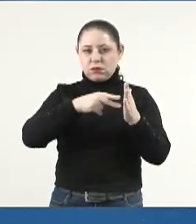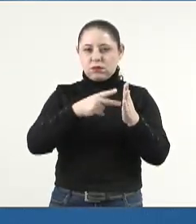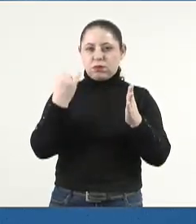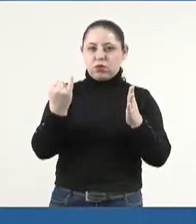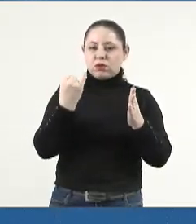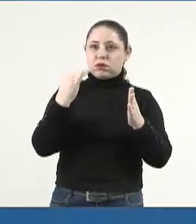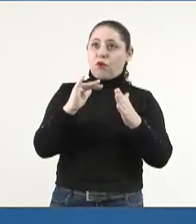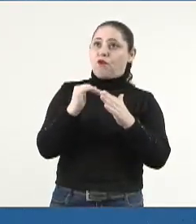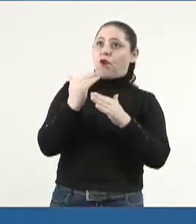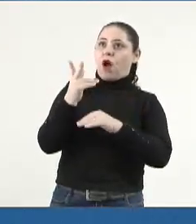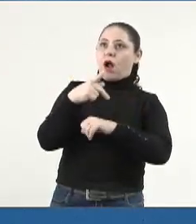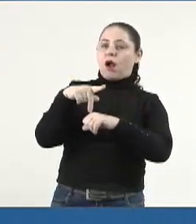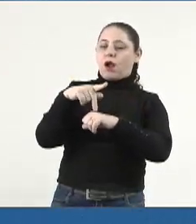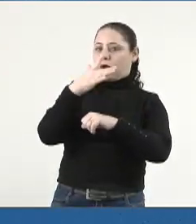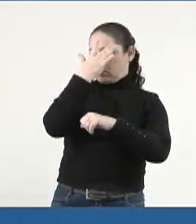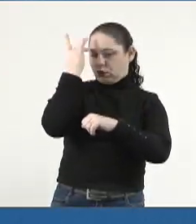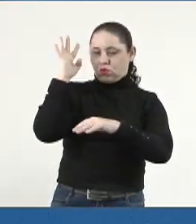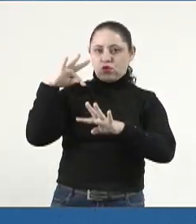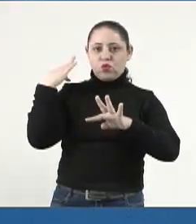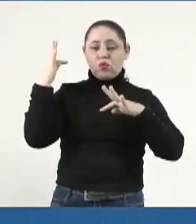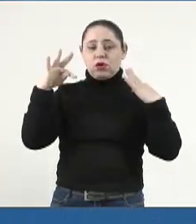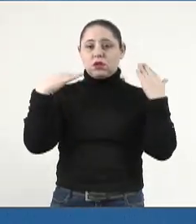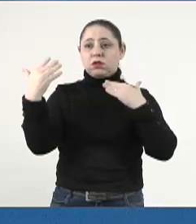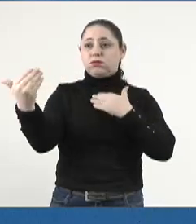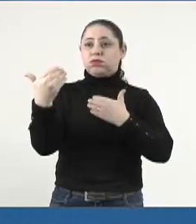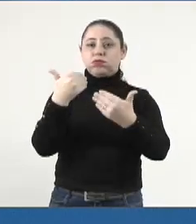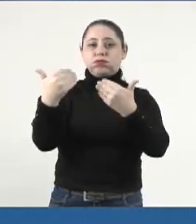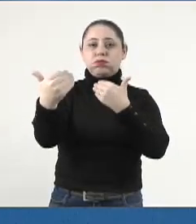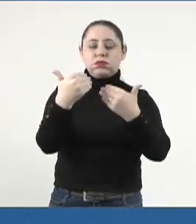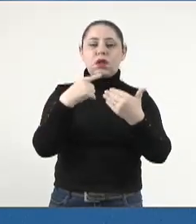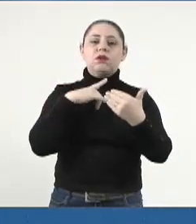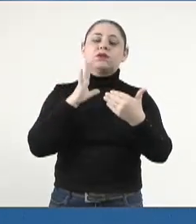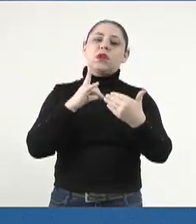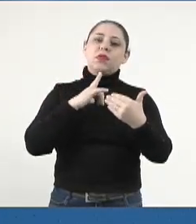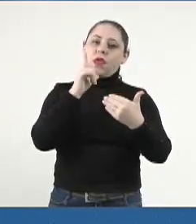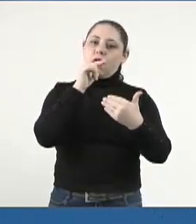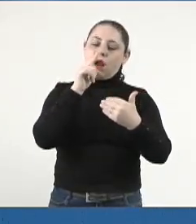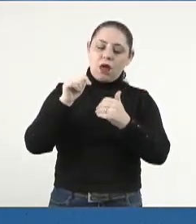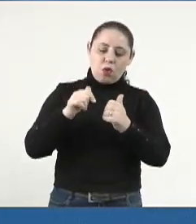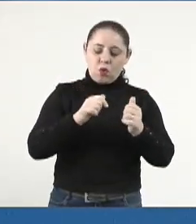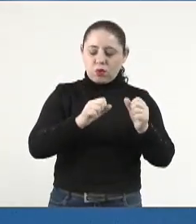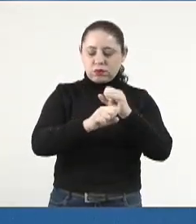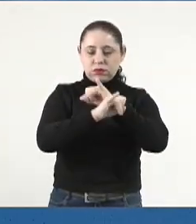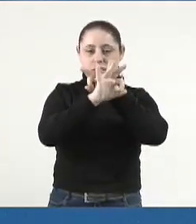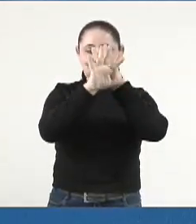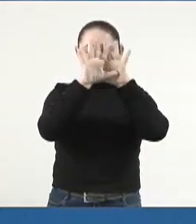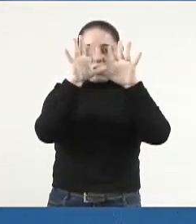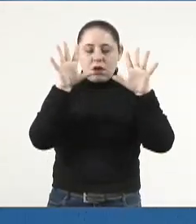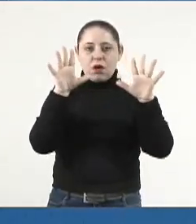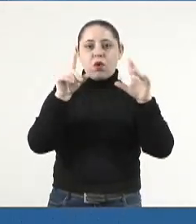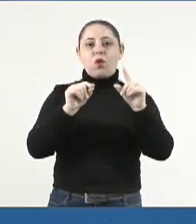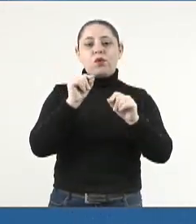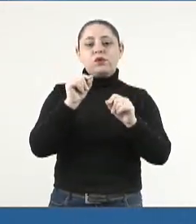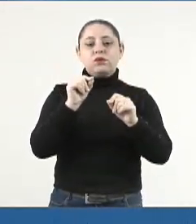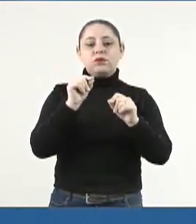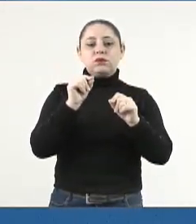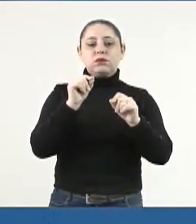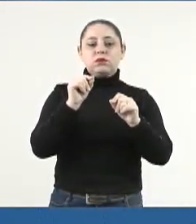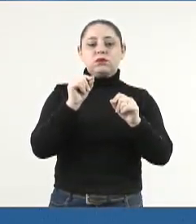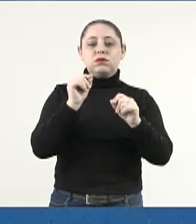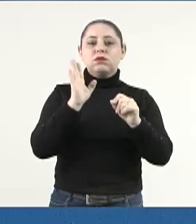internacional para atrair turista para cá, já tem nas suas águas transparentes, Paulo Duarte,